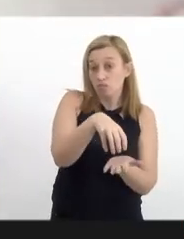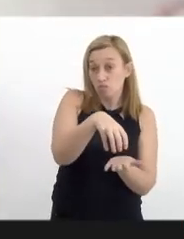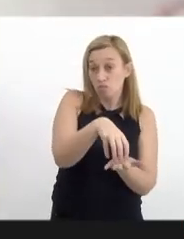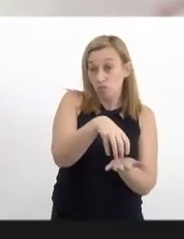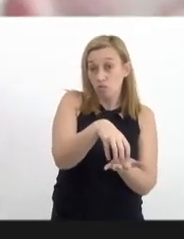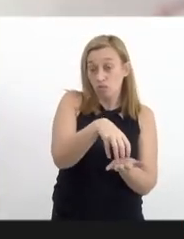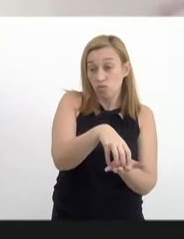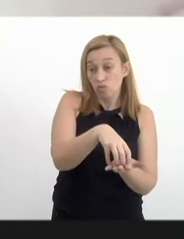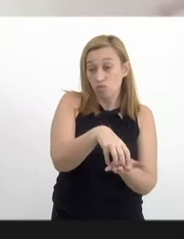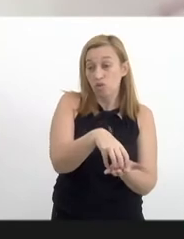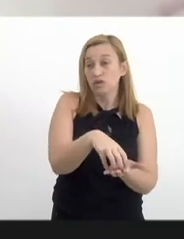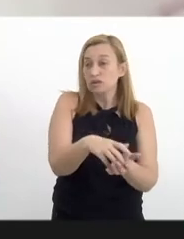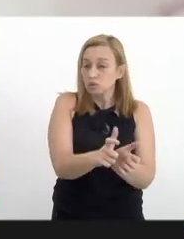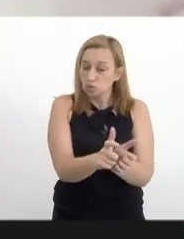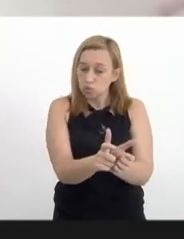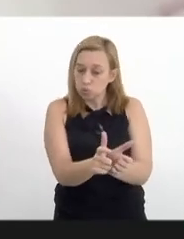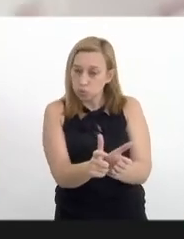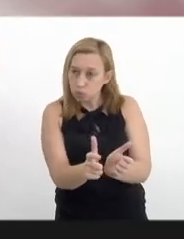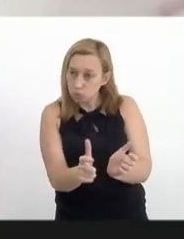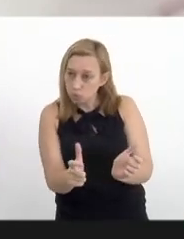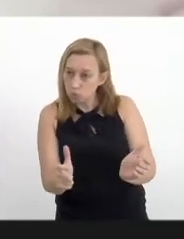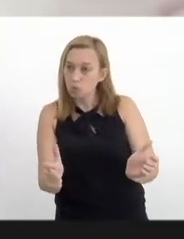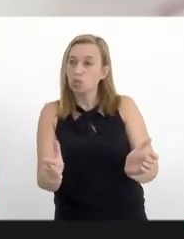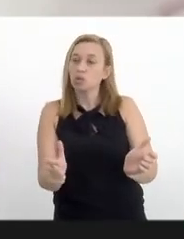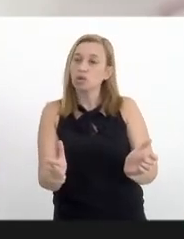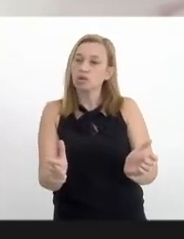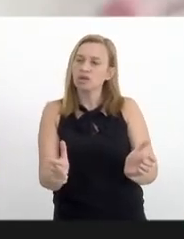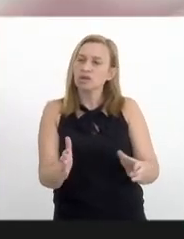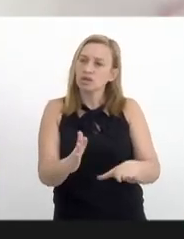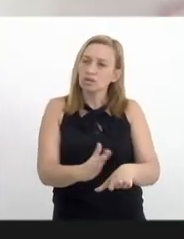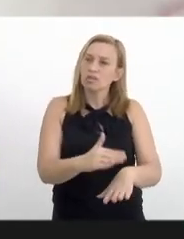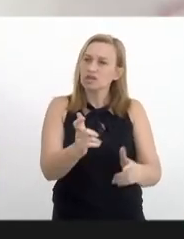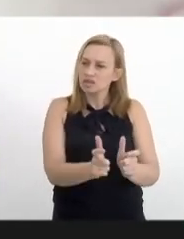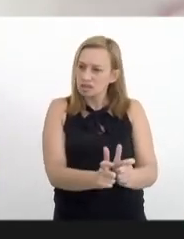tenha crescido, seja uma das maiores redes